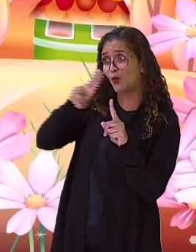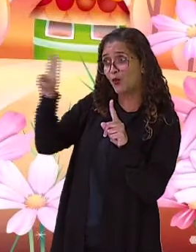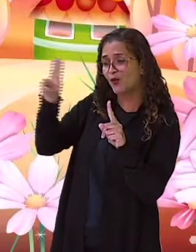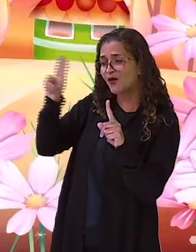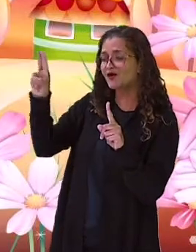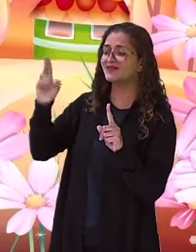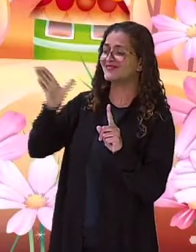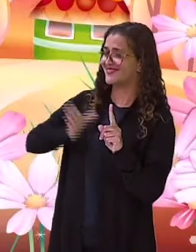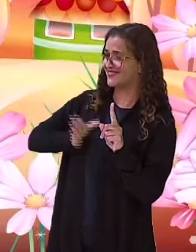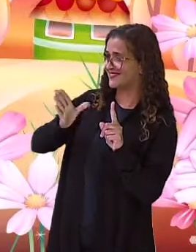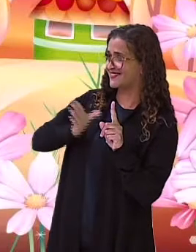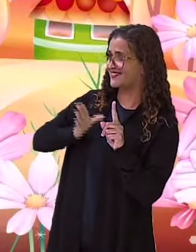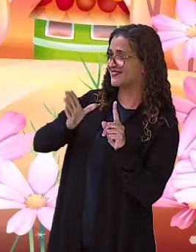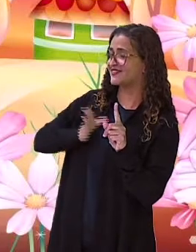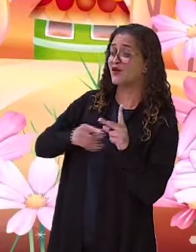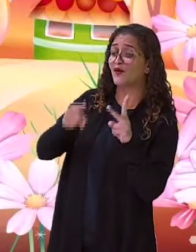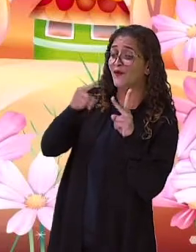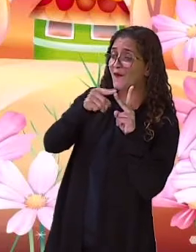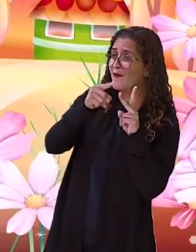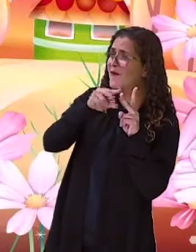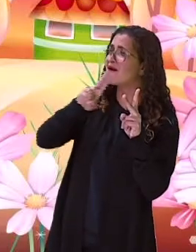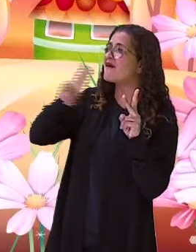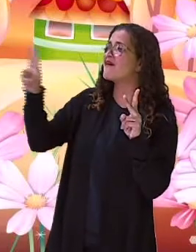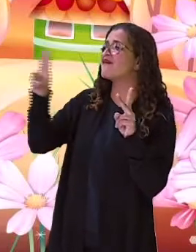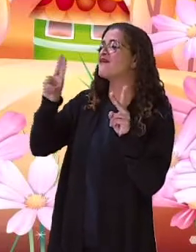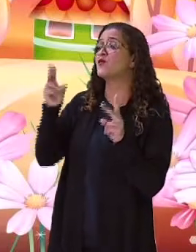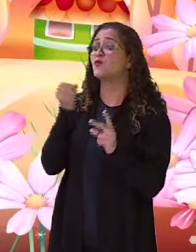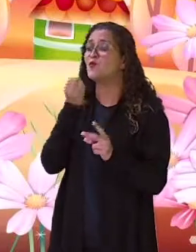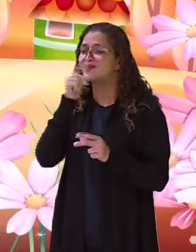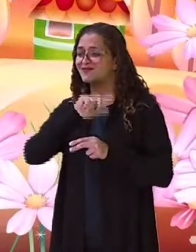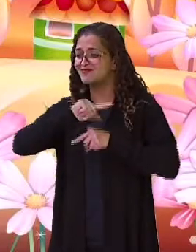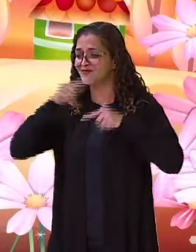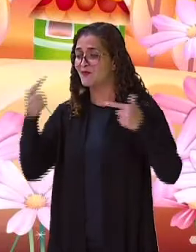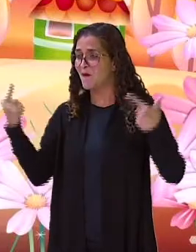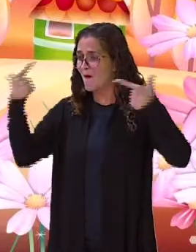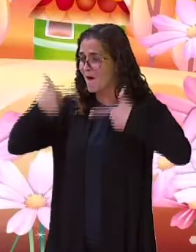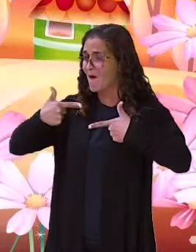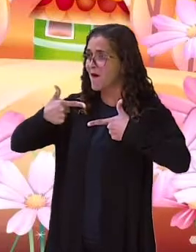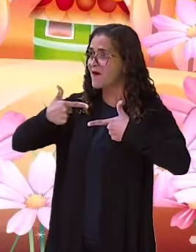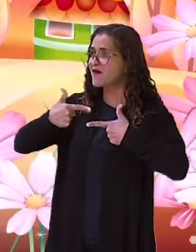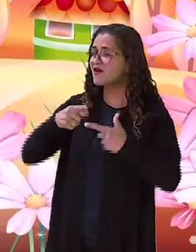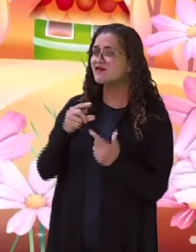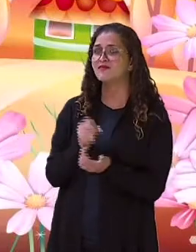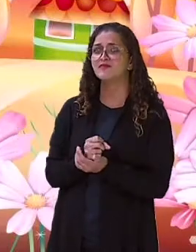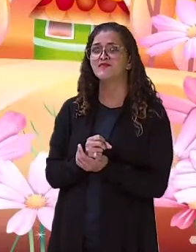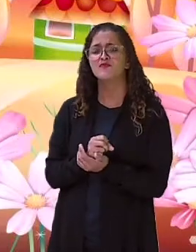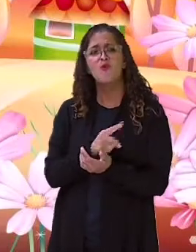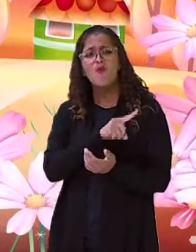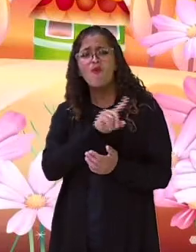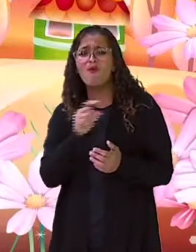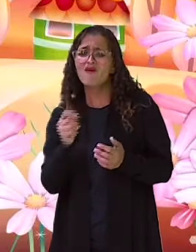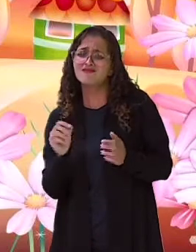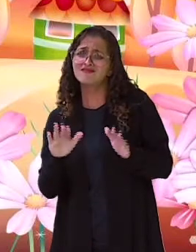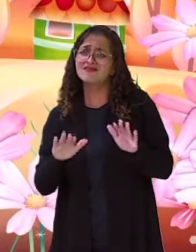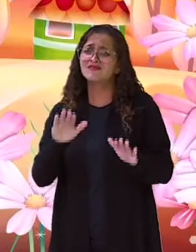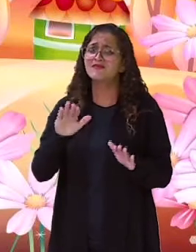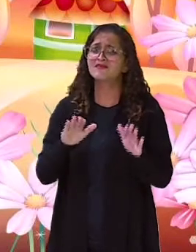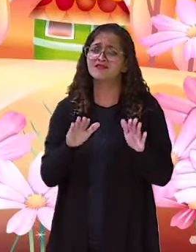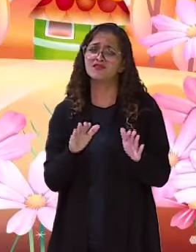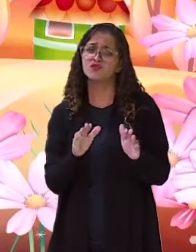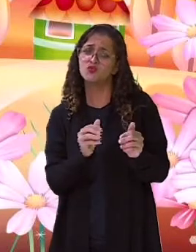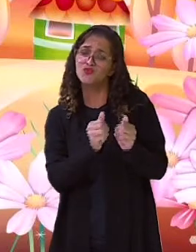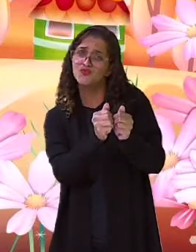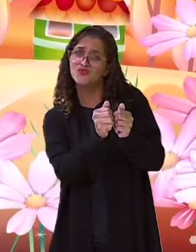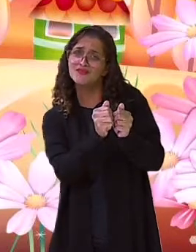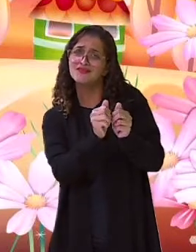é Riqueza e minha irmã chama-se Boa Sorte. Quase sempre andamos juntas por este mundo à